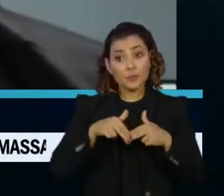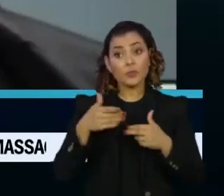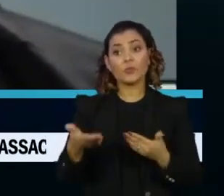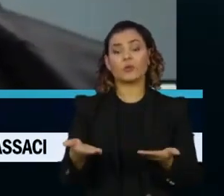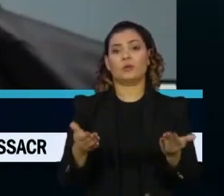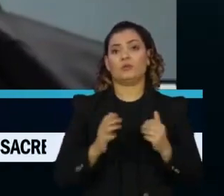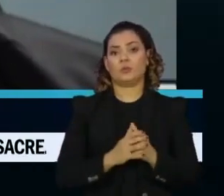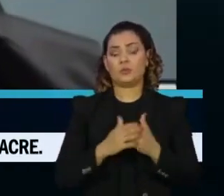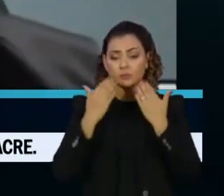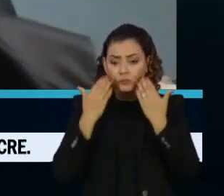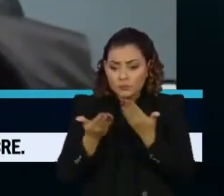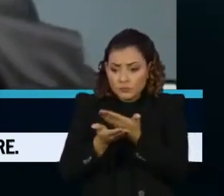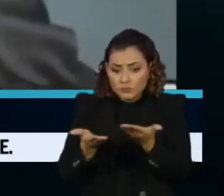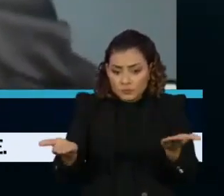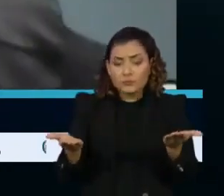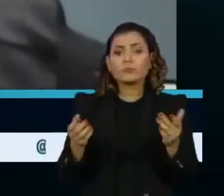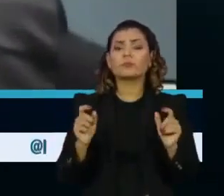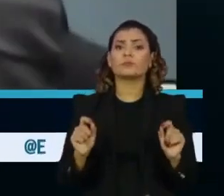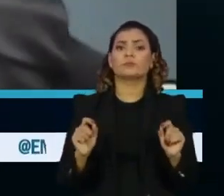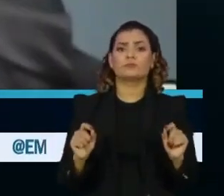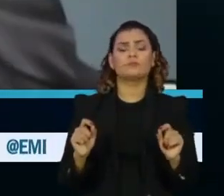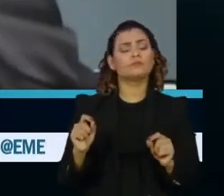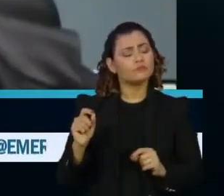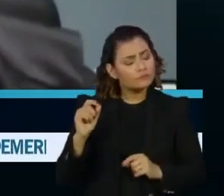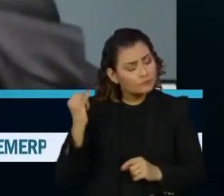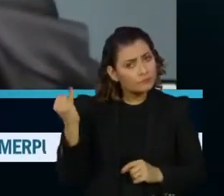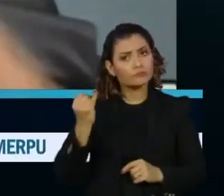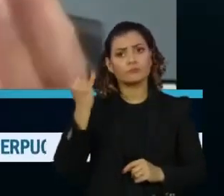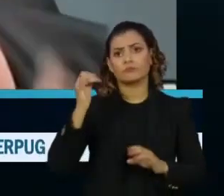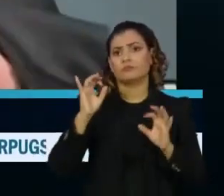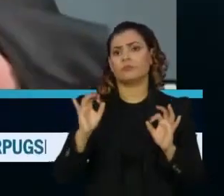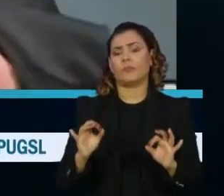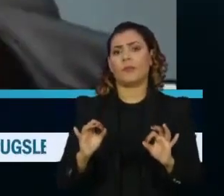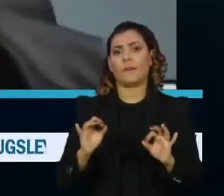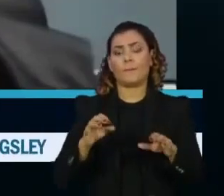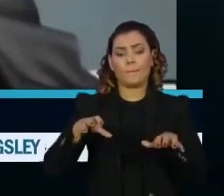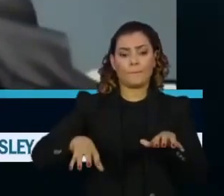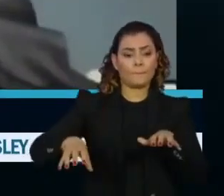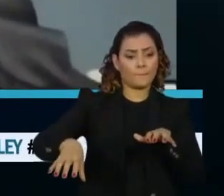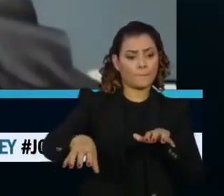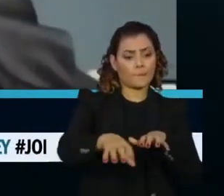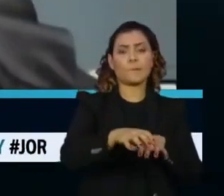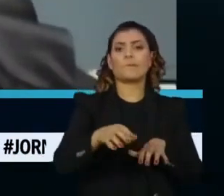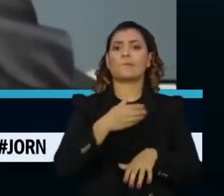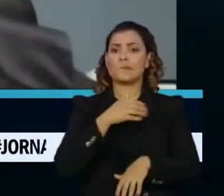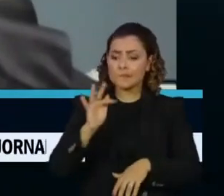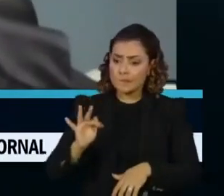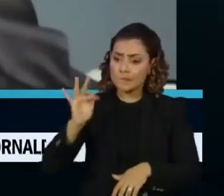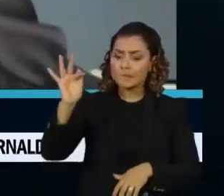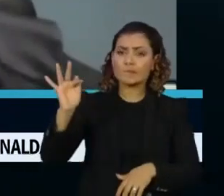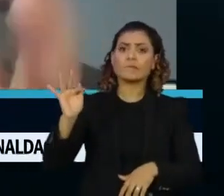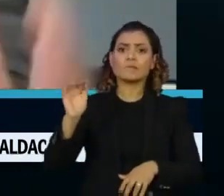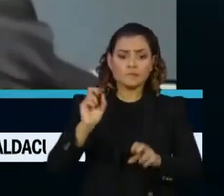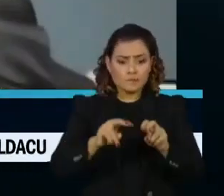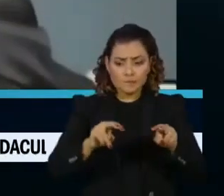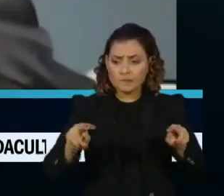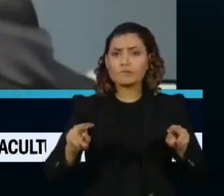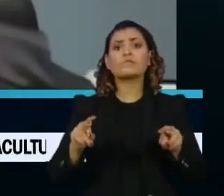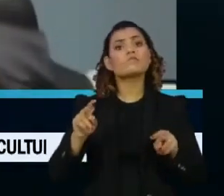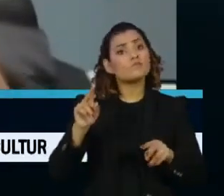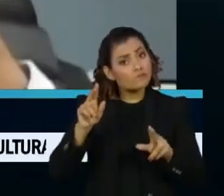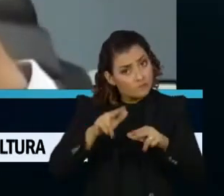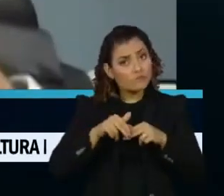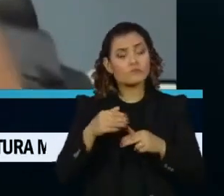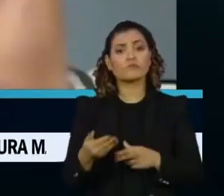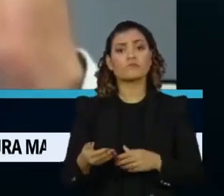totalmente explicitada, e claro, dentro dos marcos do federalismo cooperativo, que o tribunal